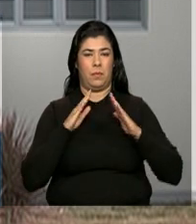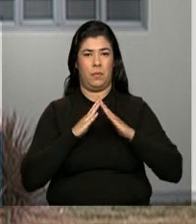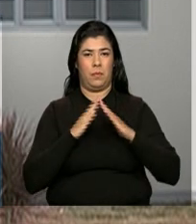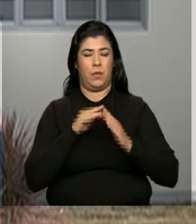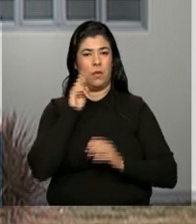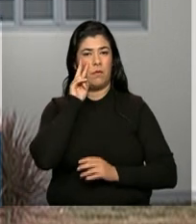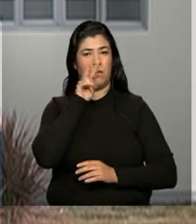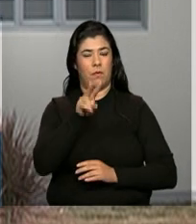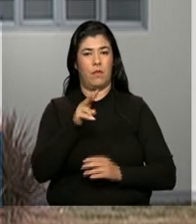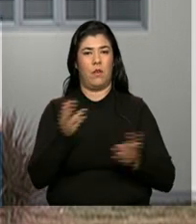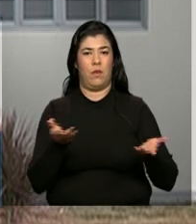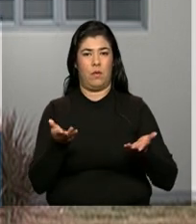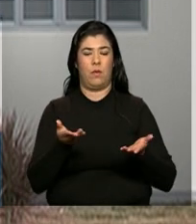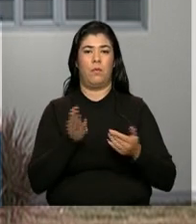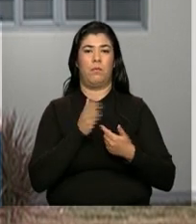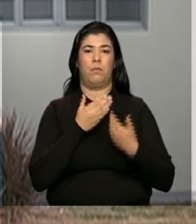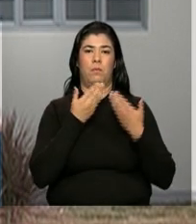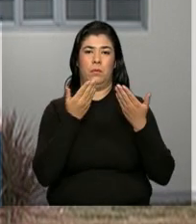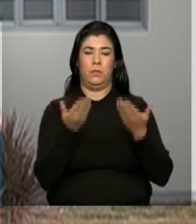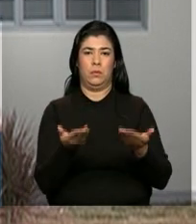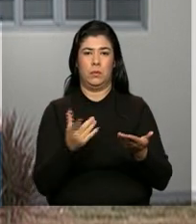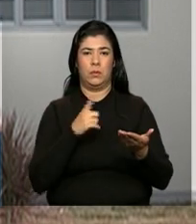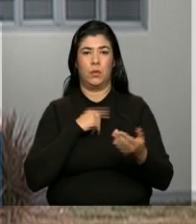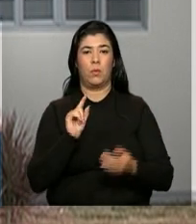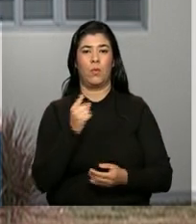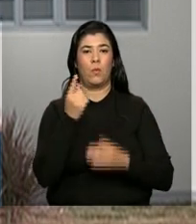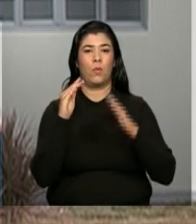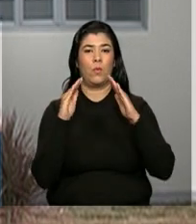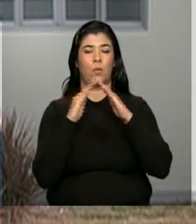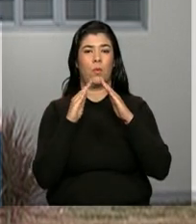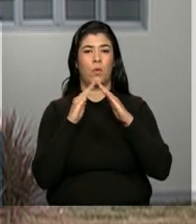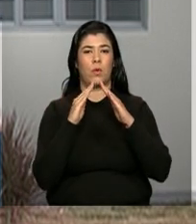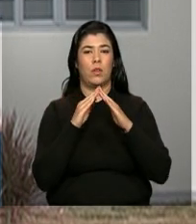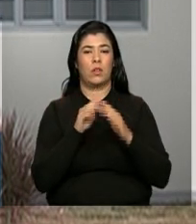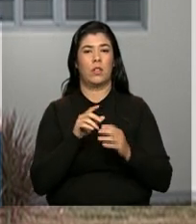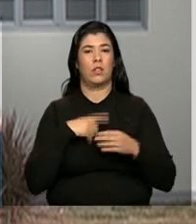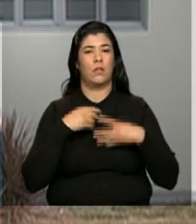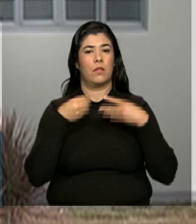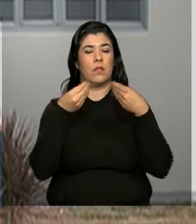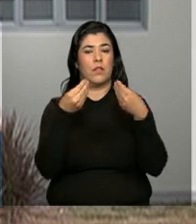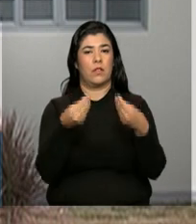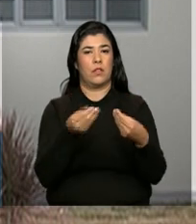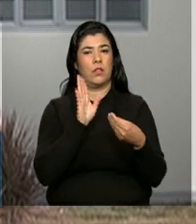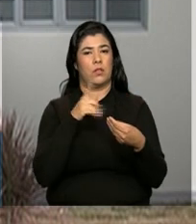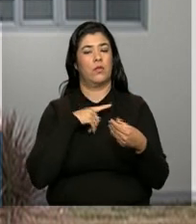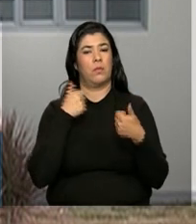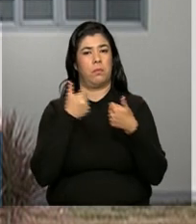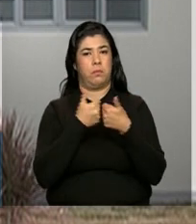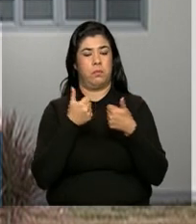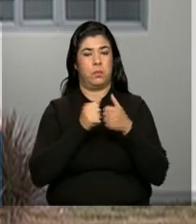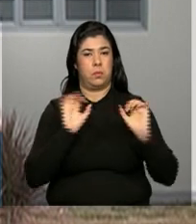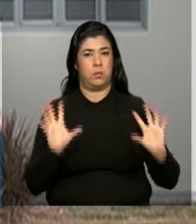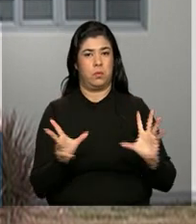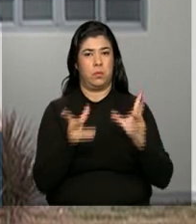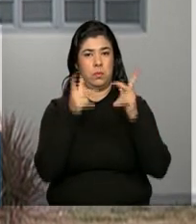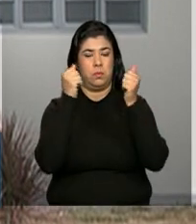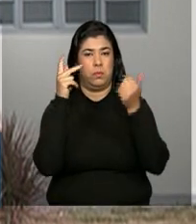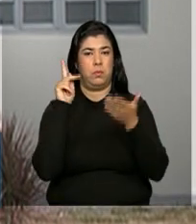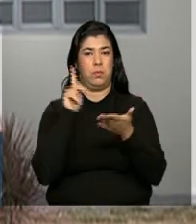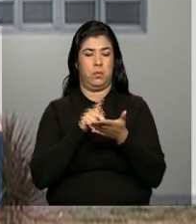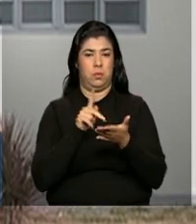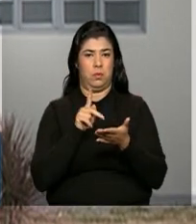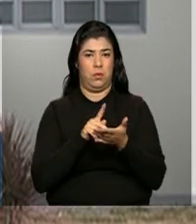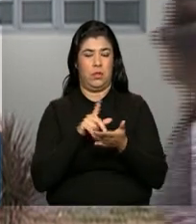Aí nas imagens você vê uma dessas residências que serão entregues daqui a pouquinho na cerimônia oficial.